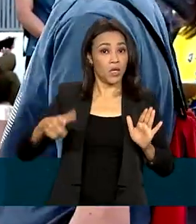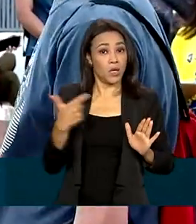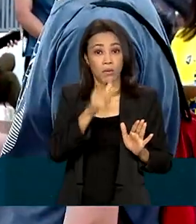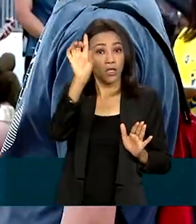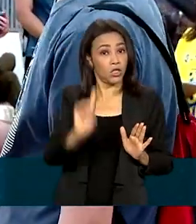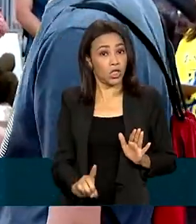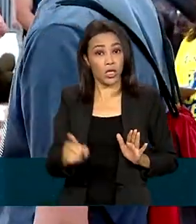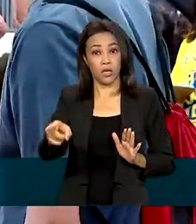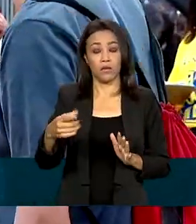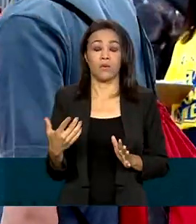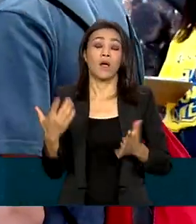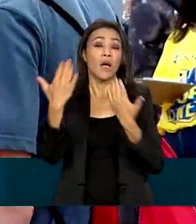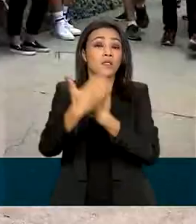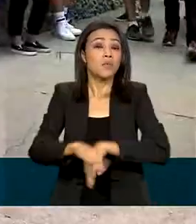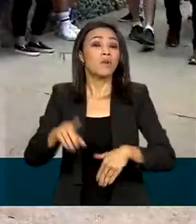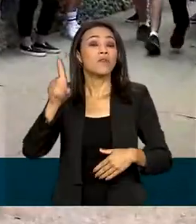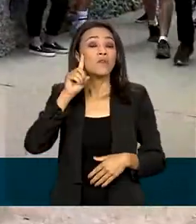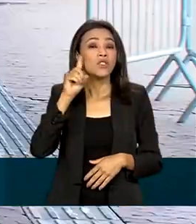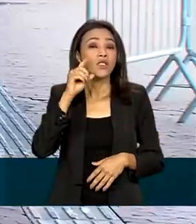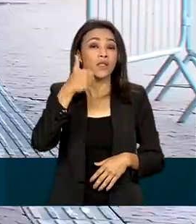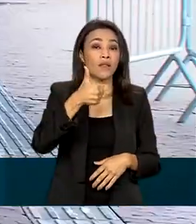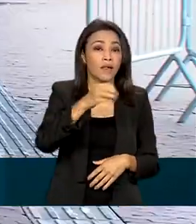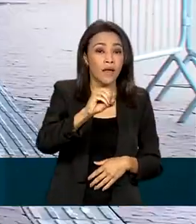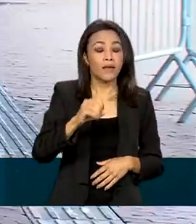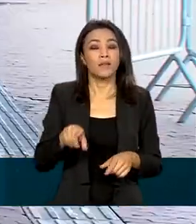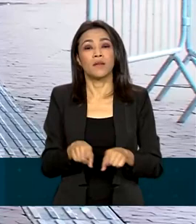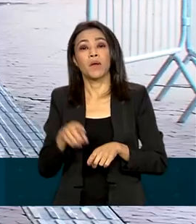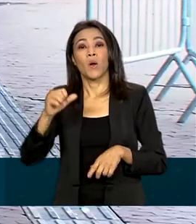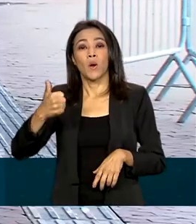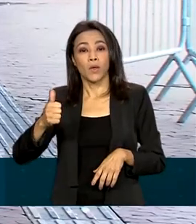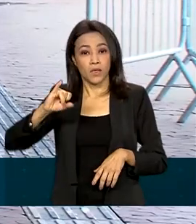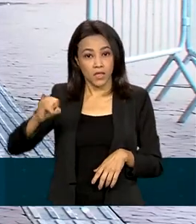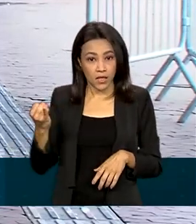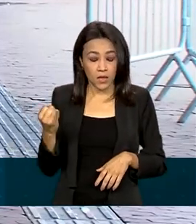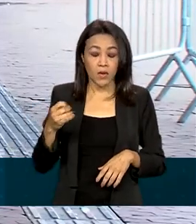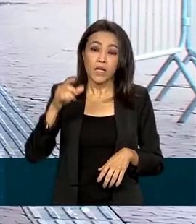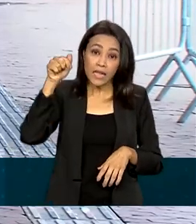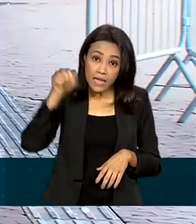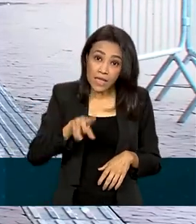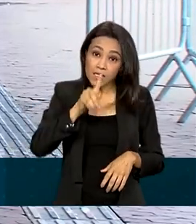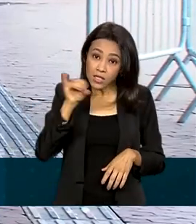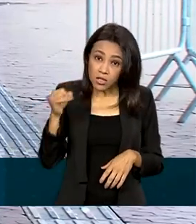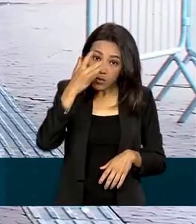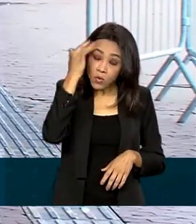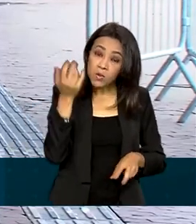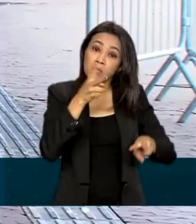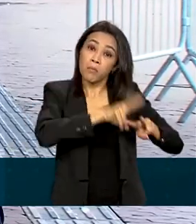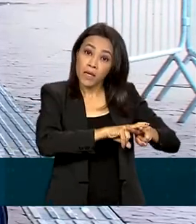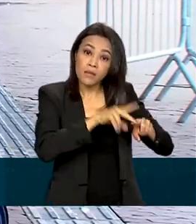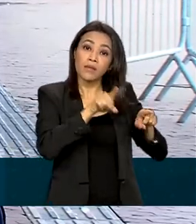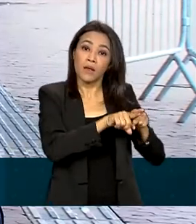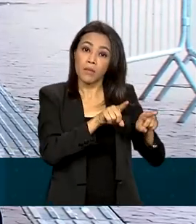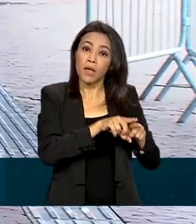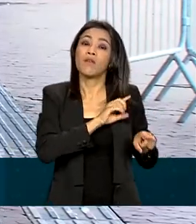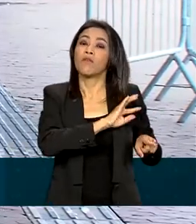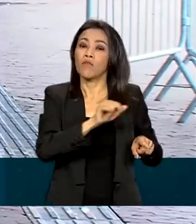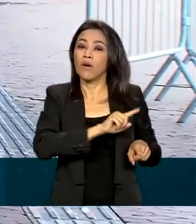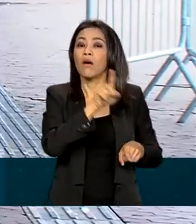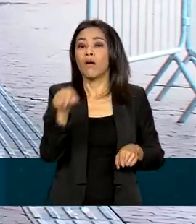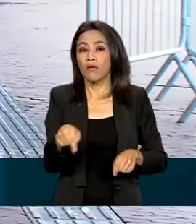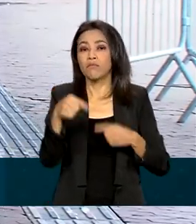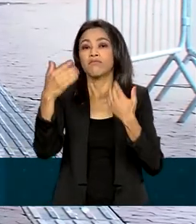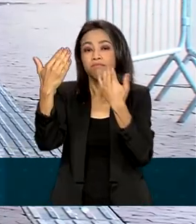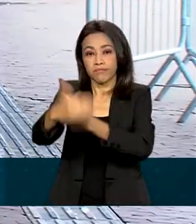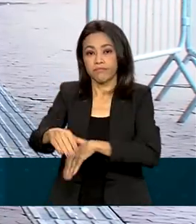e 11 de janeiro. Lembrando que nesse dia também farão o exame as pessoas privadas de liberdade ou sob medida sócio